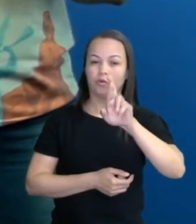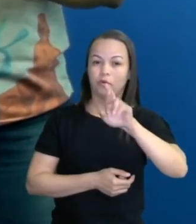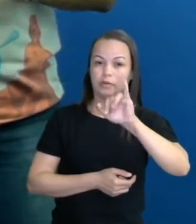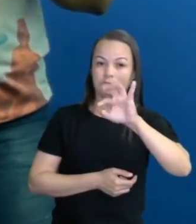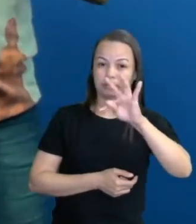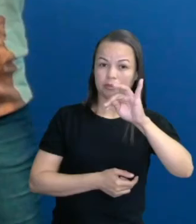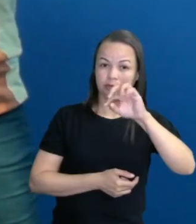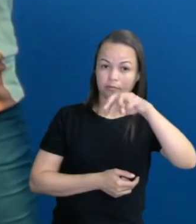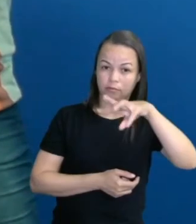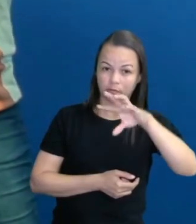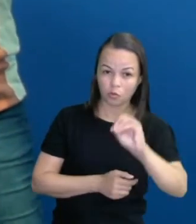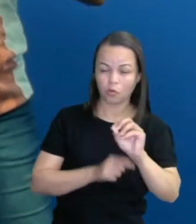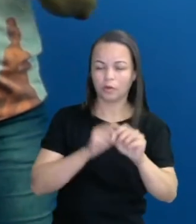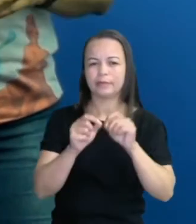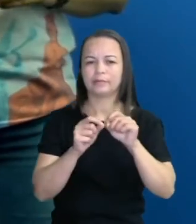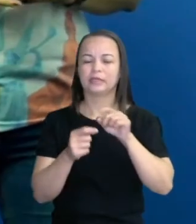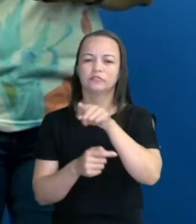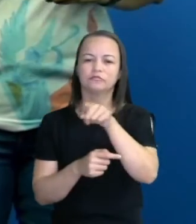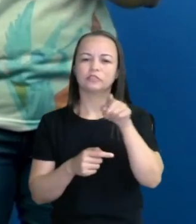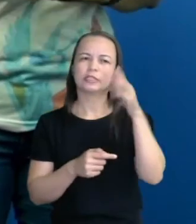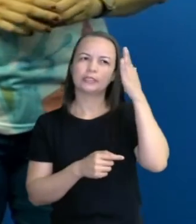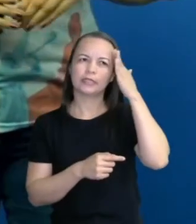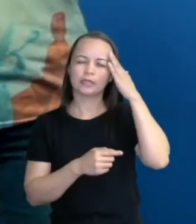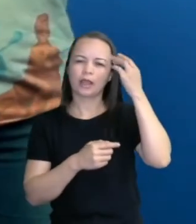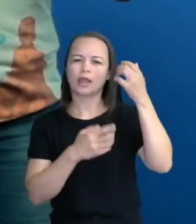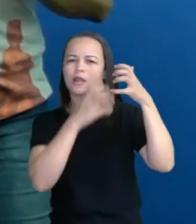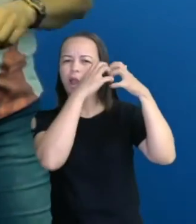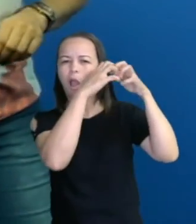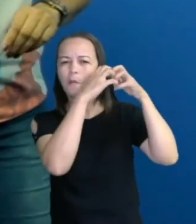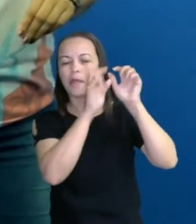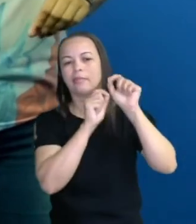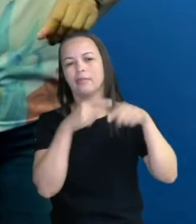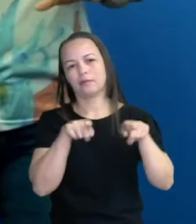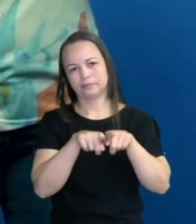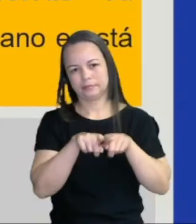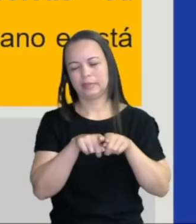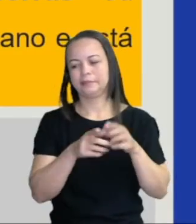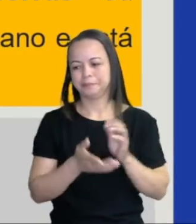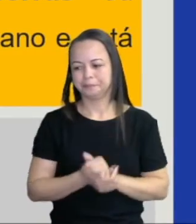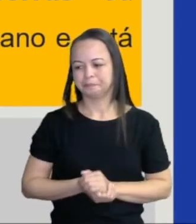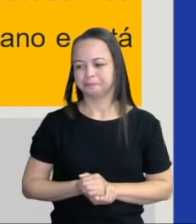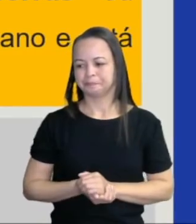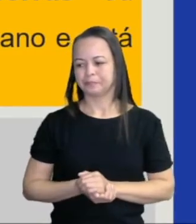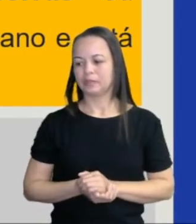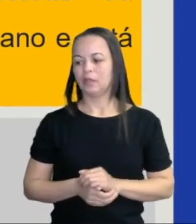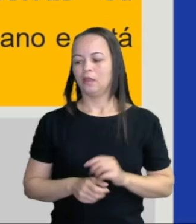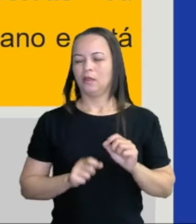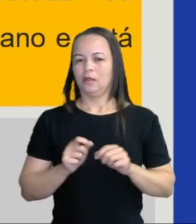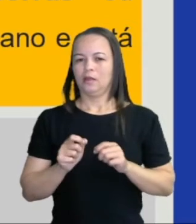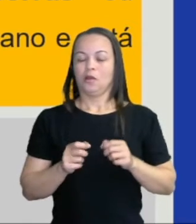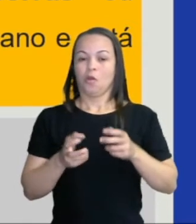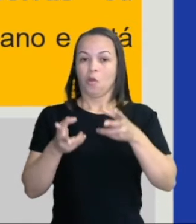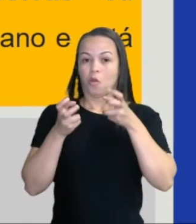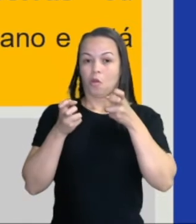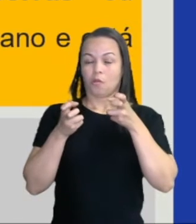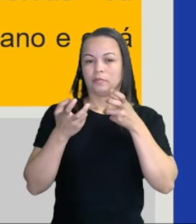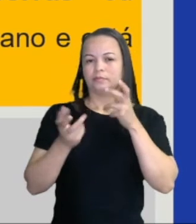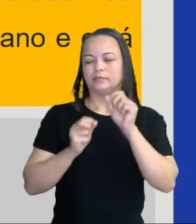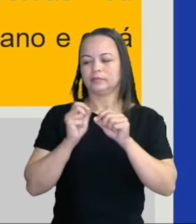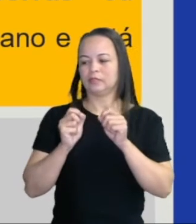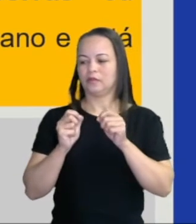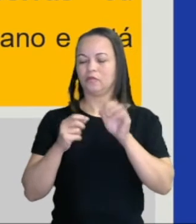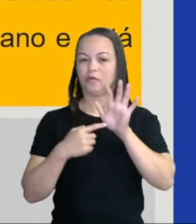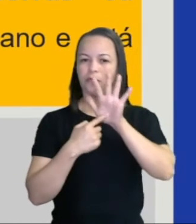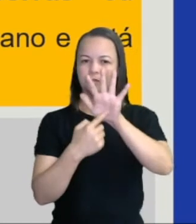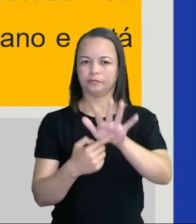cálculo diferenciado. Serve também para cálculo mental, tá? Então, presta bem atenção aí. Observa a operação que está aparecendo